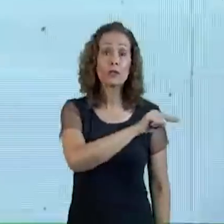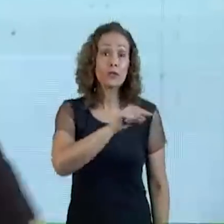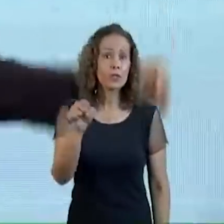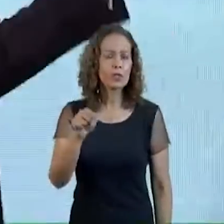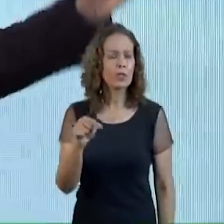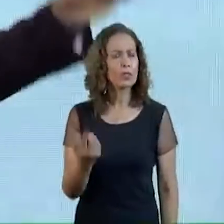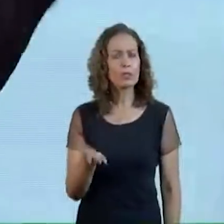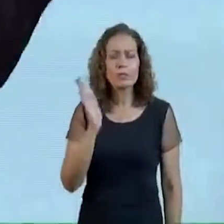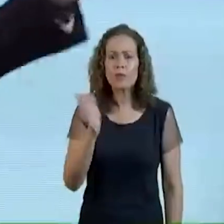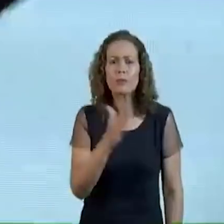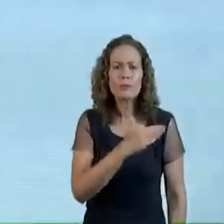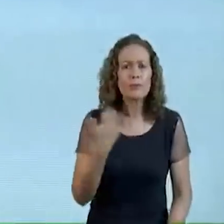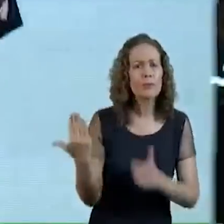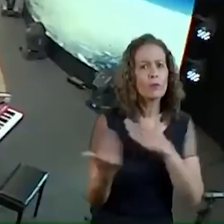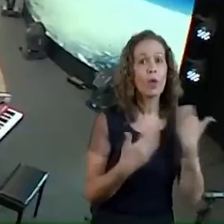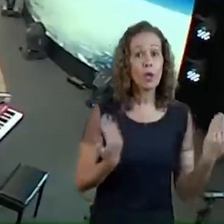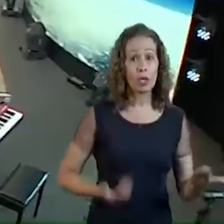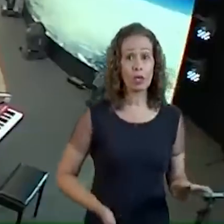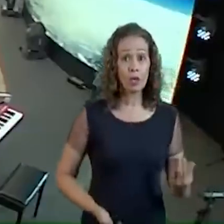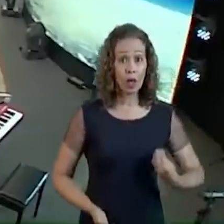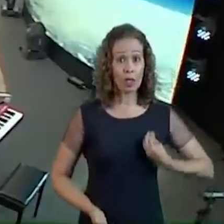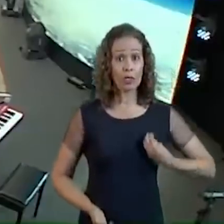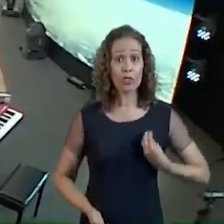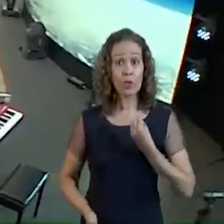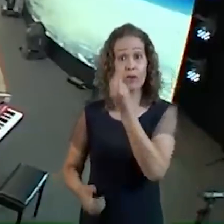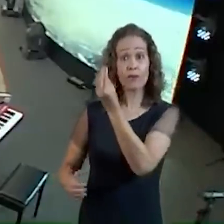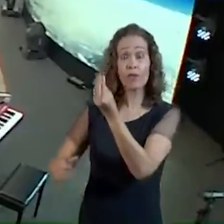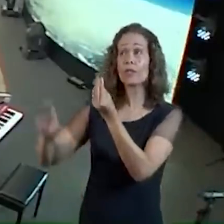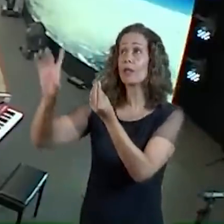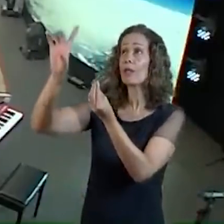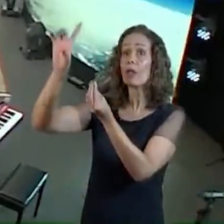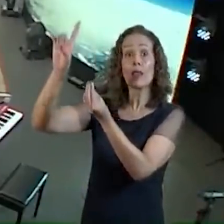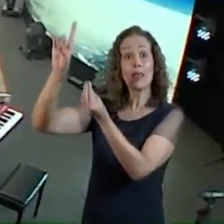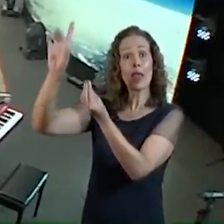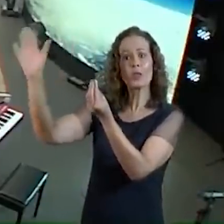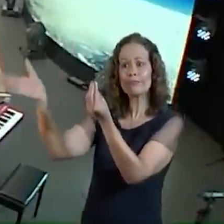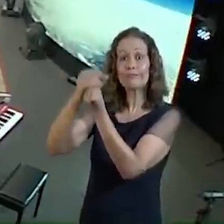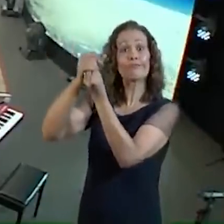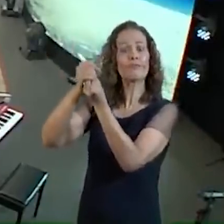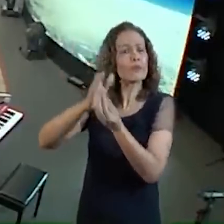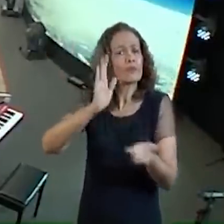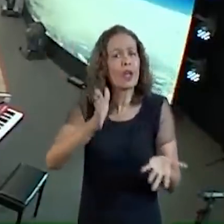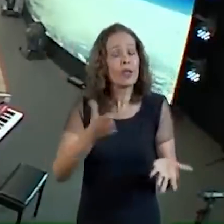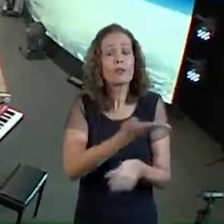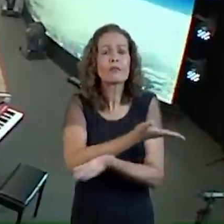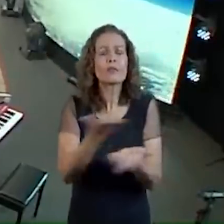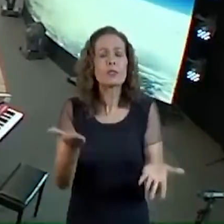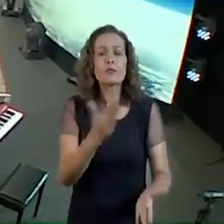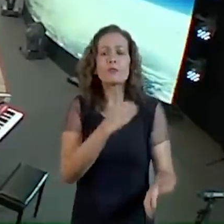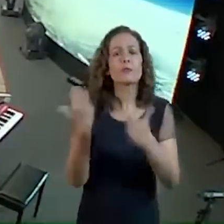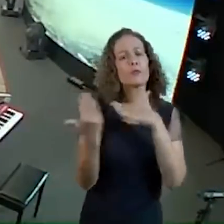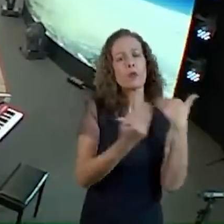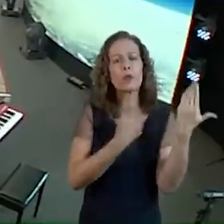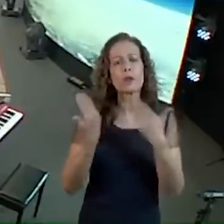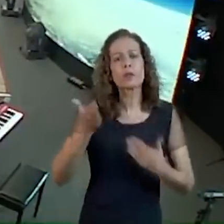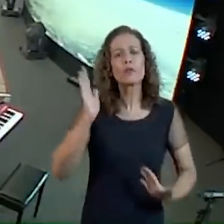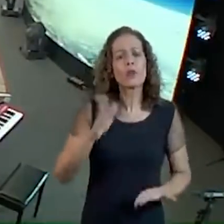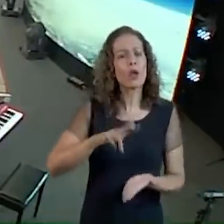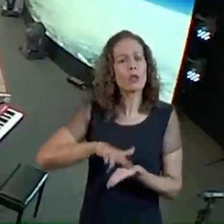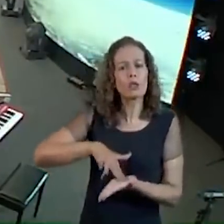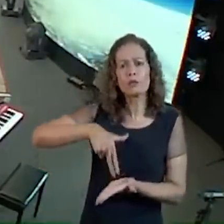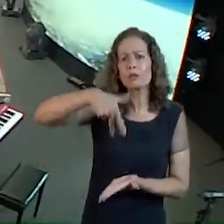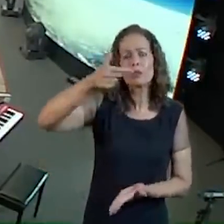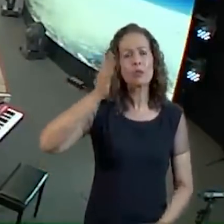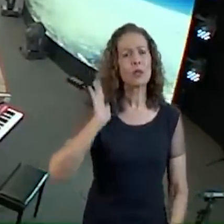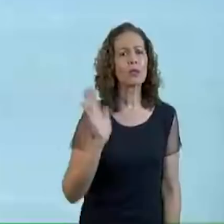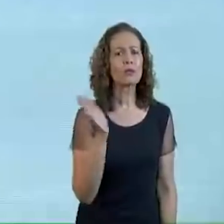Em Deus O tempo verbal Todinha do passado Vocês morreram Vocês ressuscitaram Pense nas coisas Do